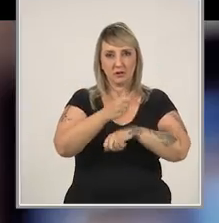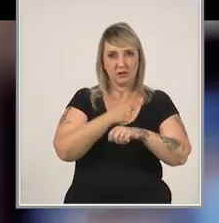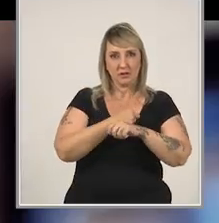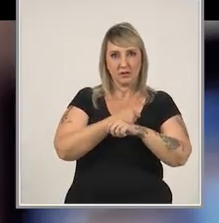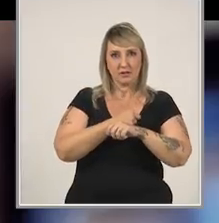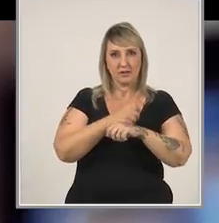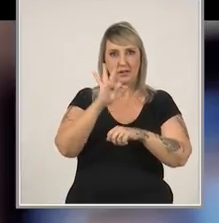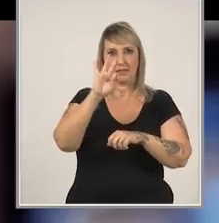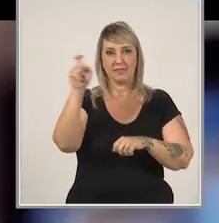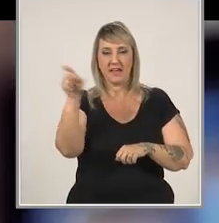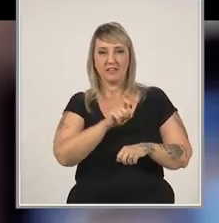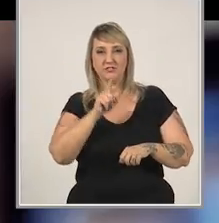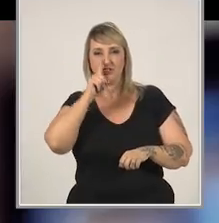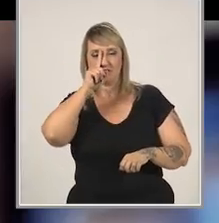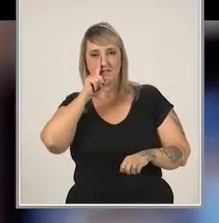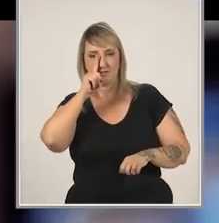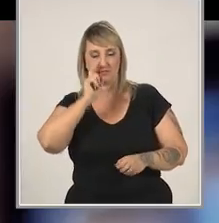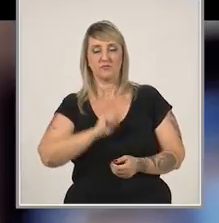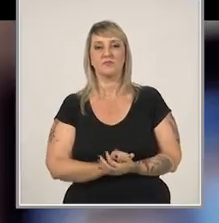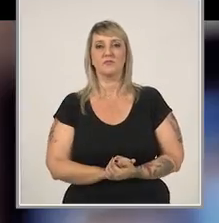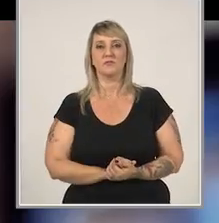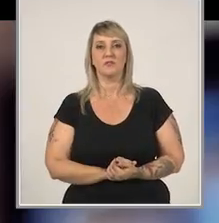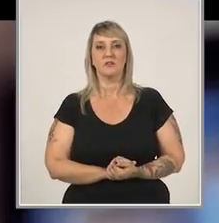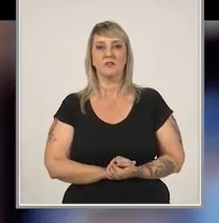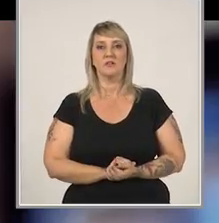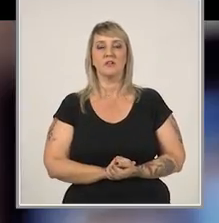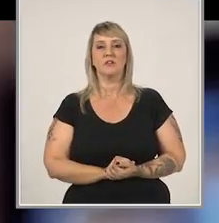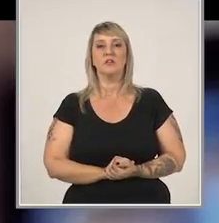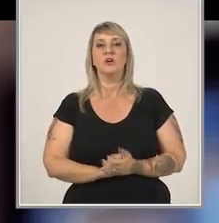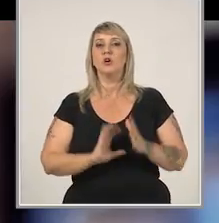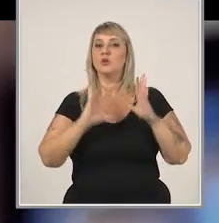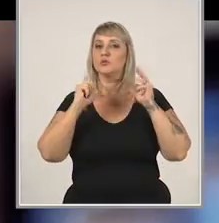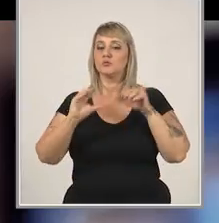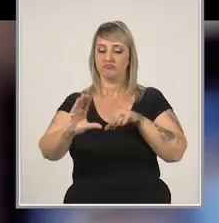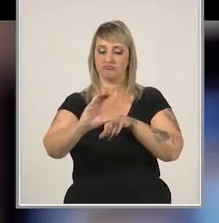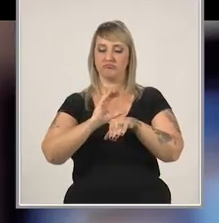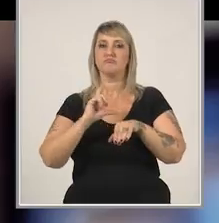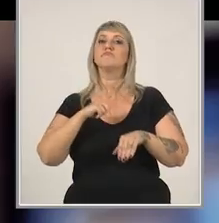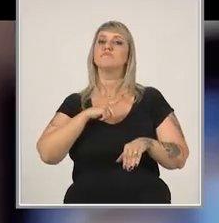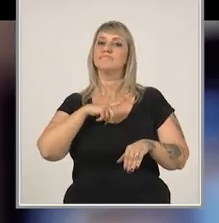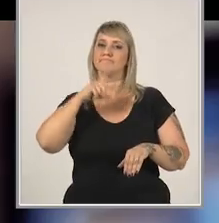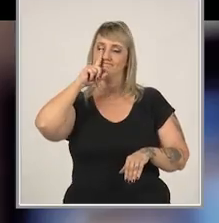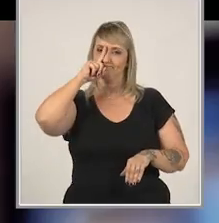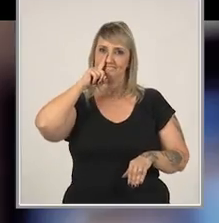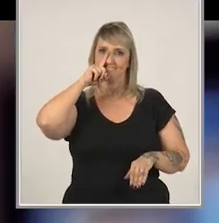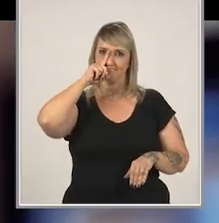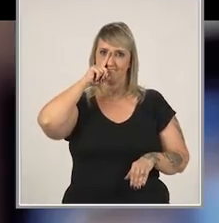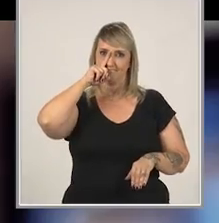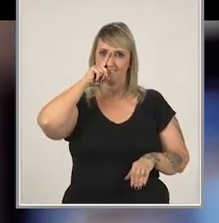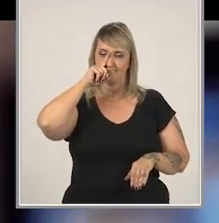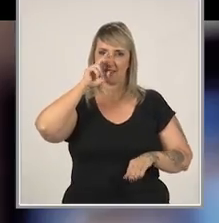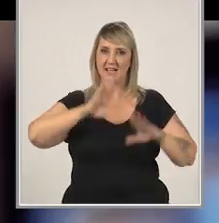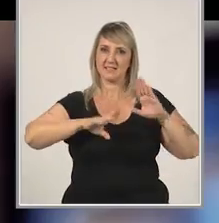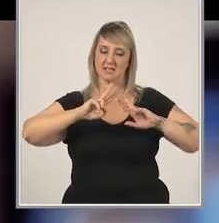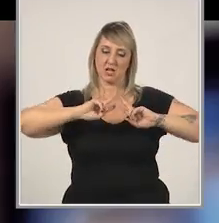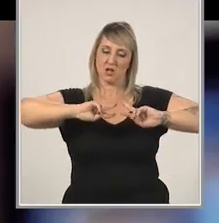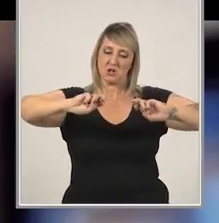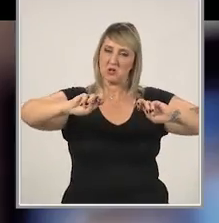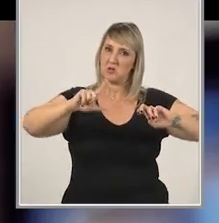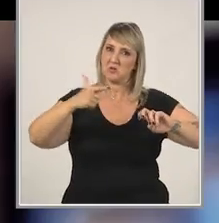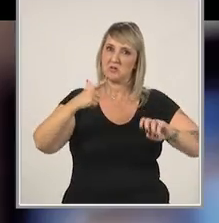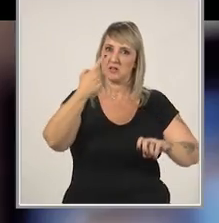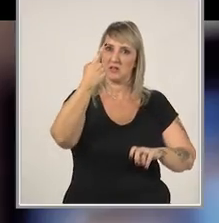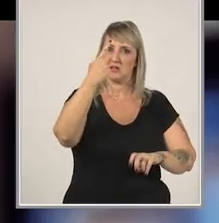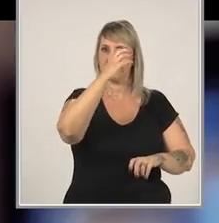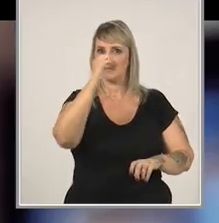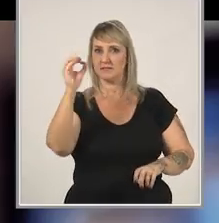E eles colocam em cima uma taxa de risco que eles comentam. Todo investimento possui um risco. O retorno não é 100